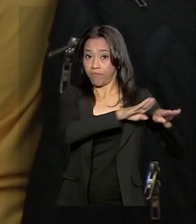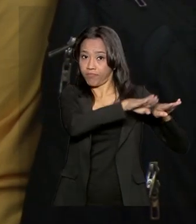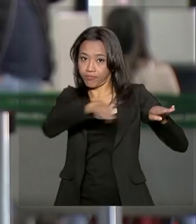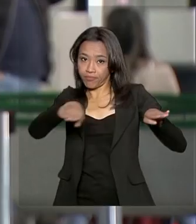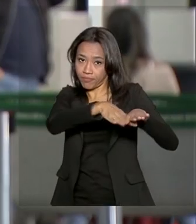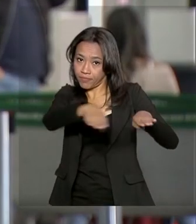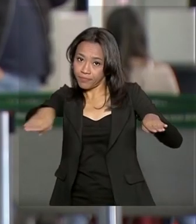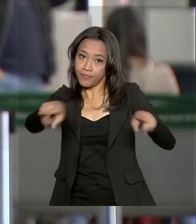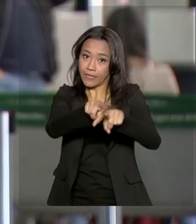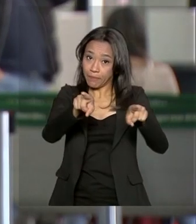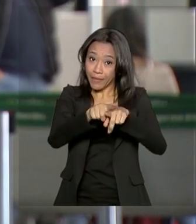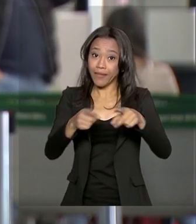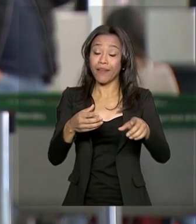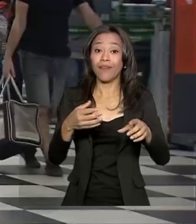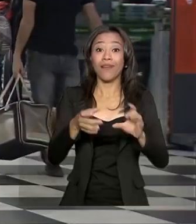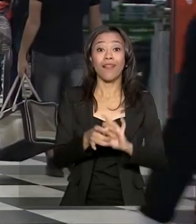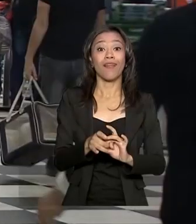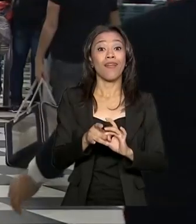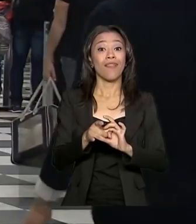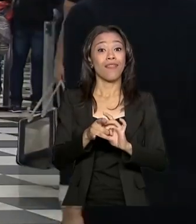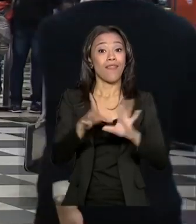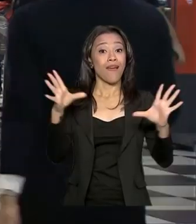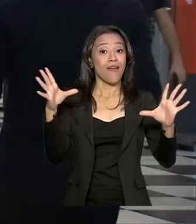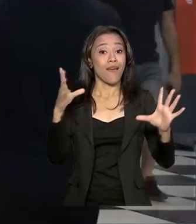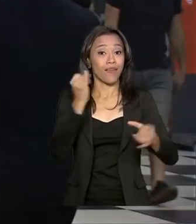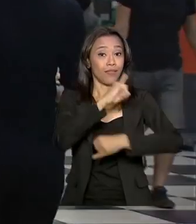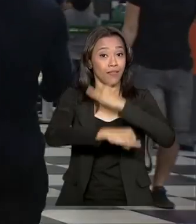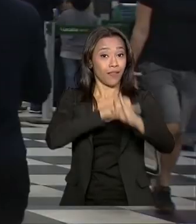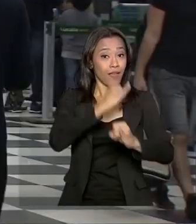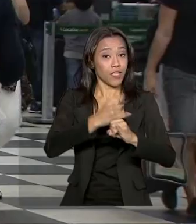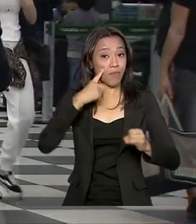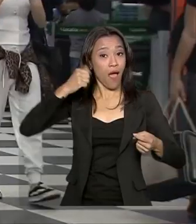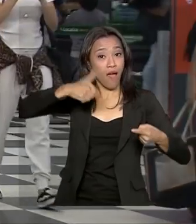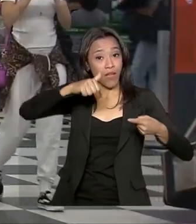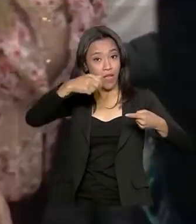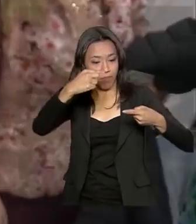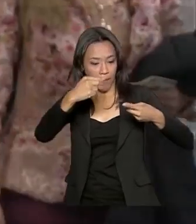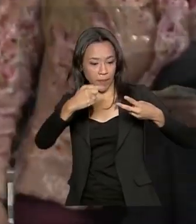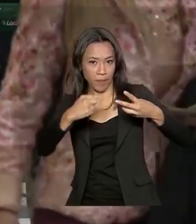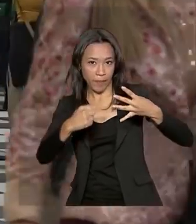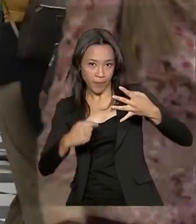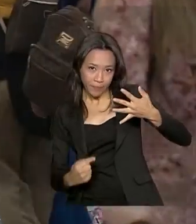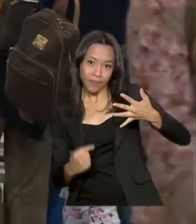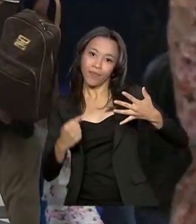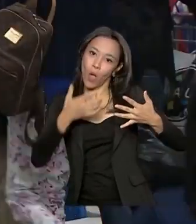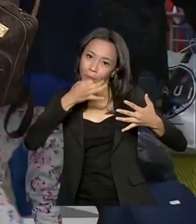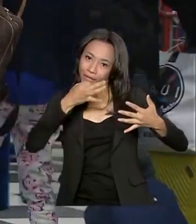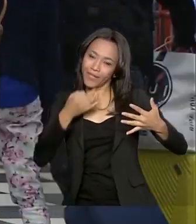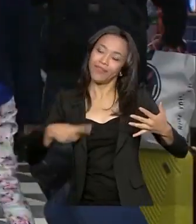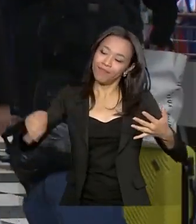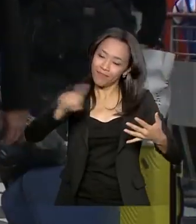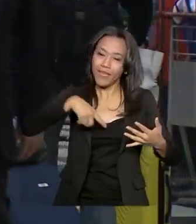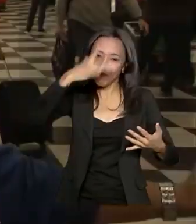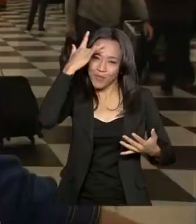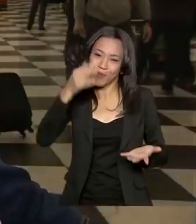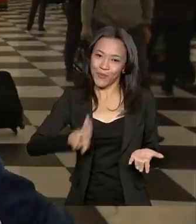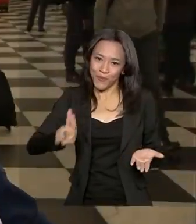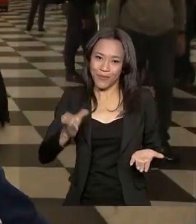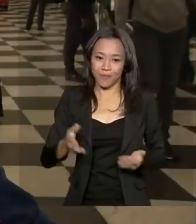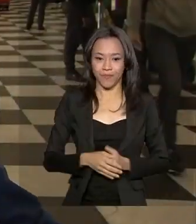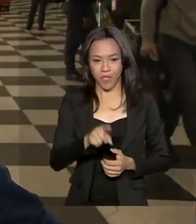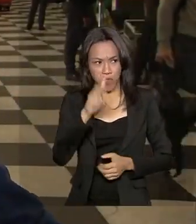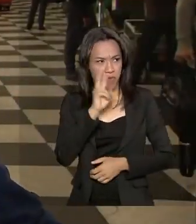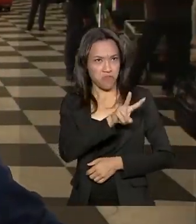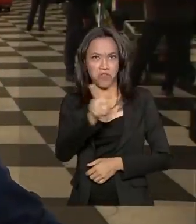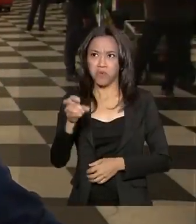acesso livre à internet. Para avaliar a qualidade dos aeroportos brasileiros, quem opina são os passageiros. Pelo que eu estou